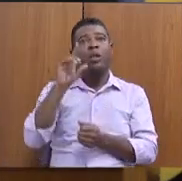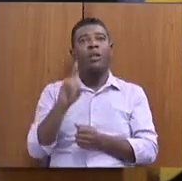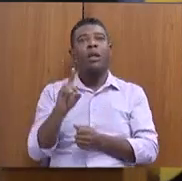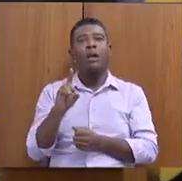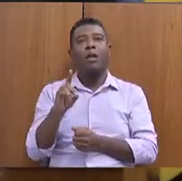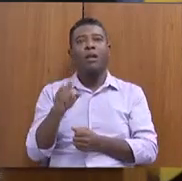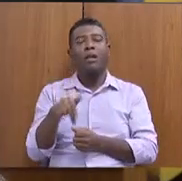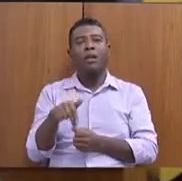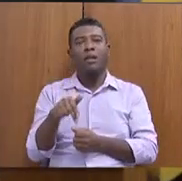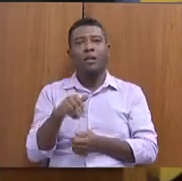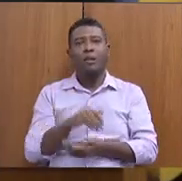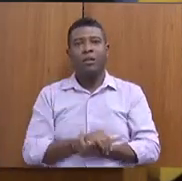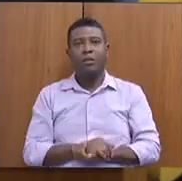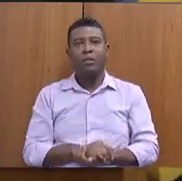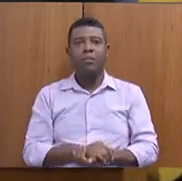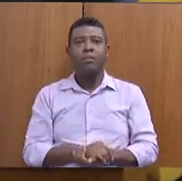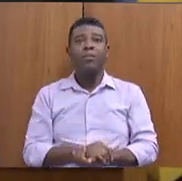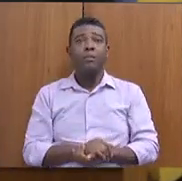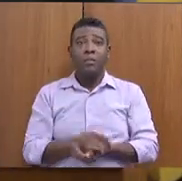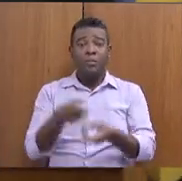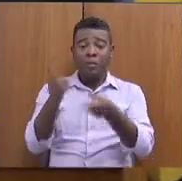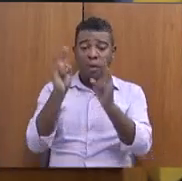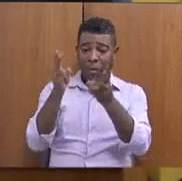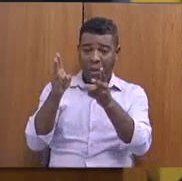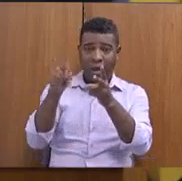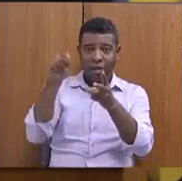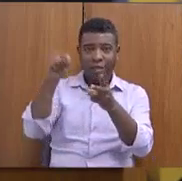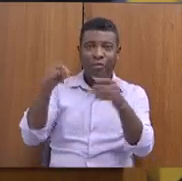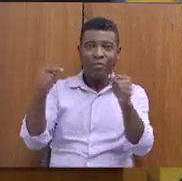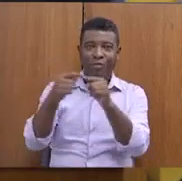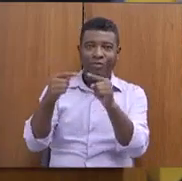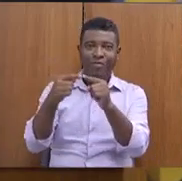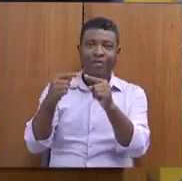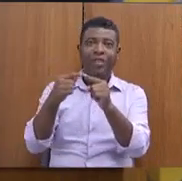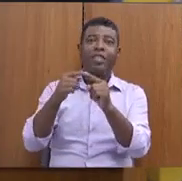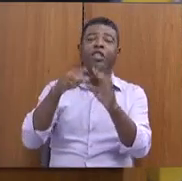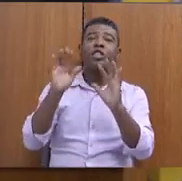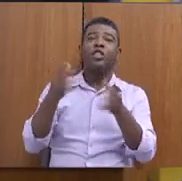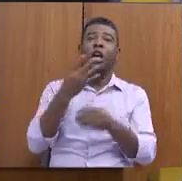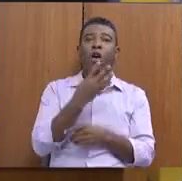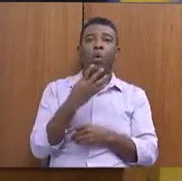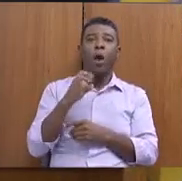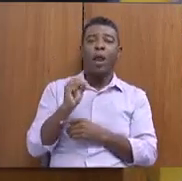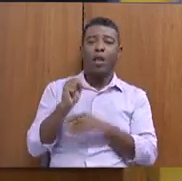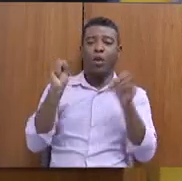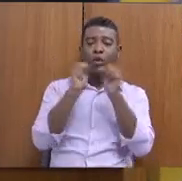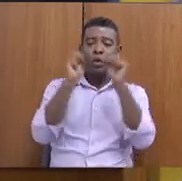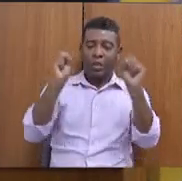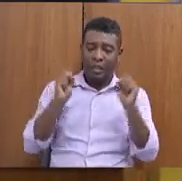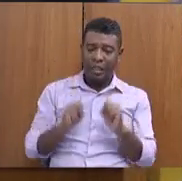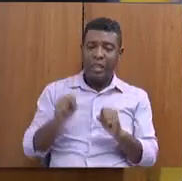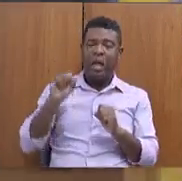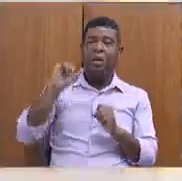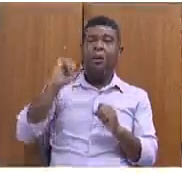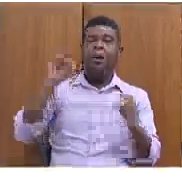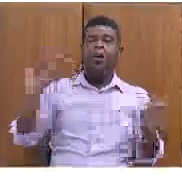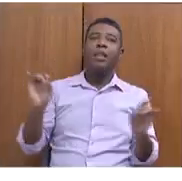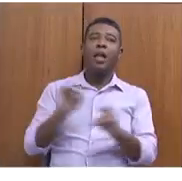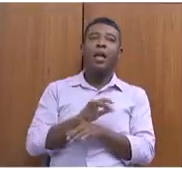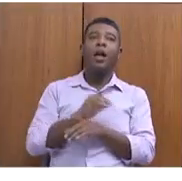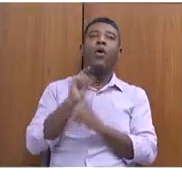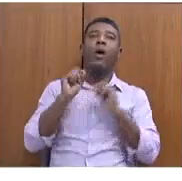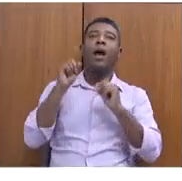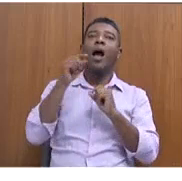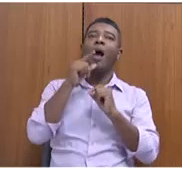Também, na mesma linha do Percursos Gerais, nós já colocamos 48 sistemas integrais de abastecimento de água, em 44